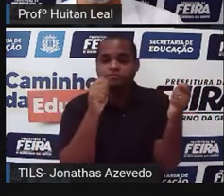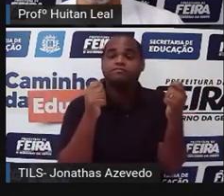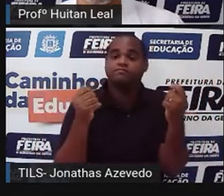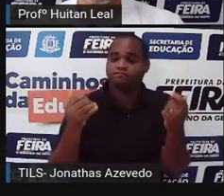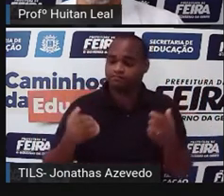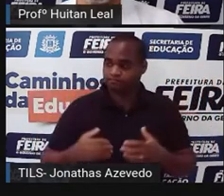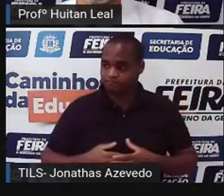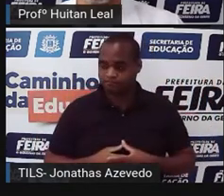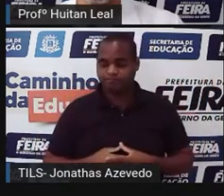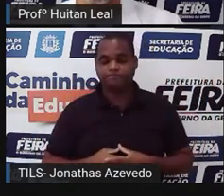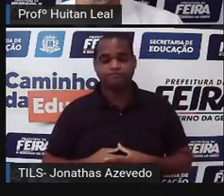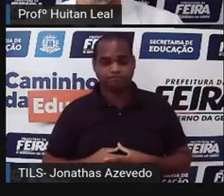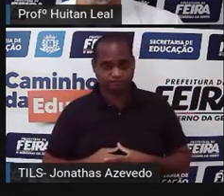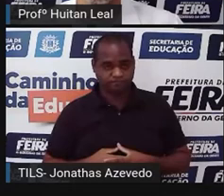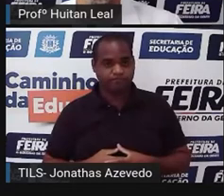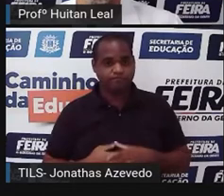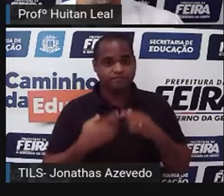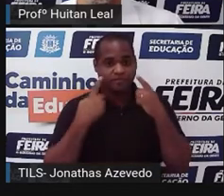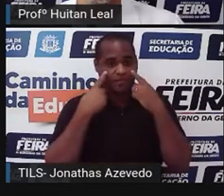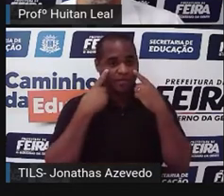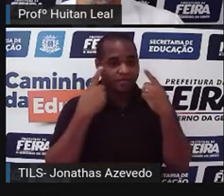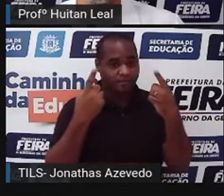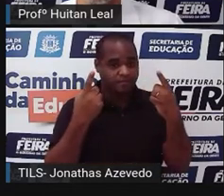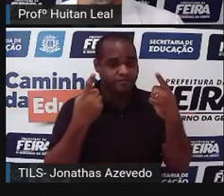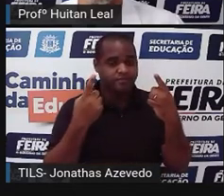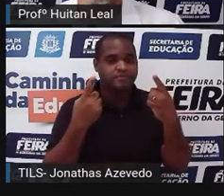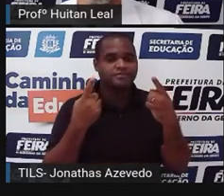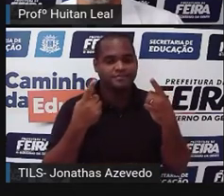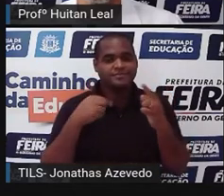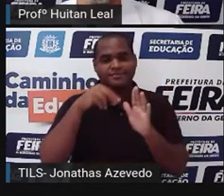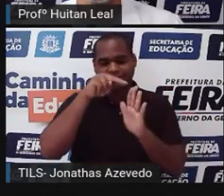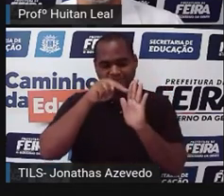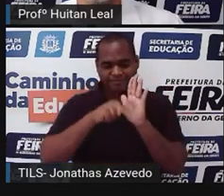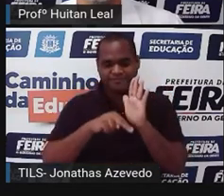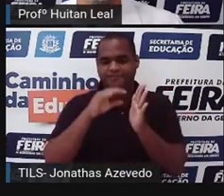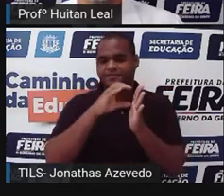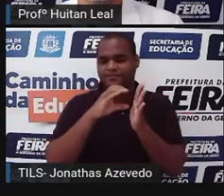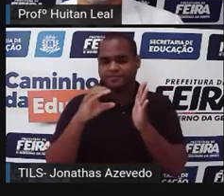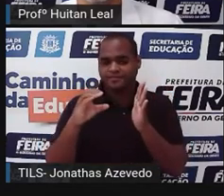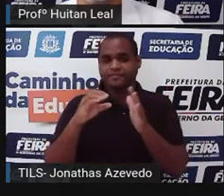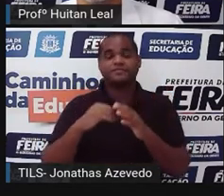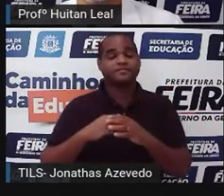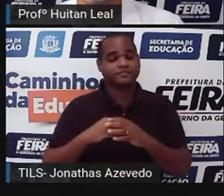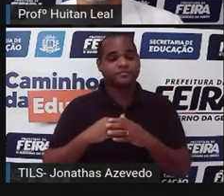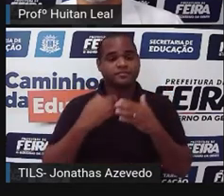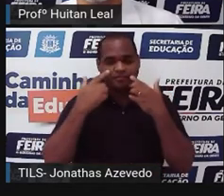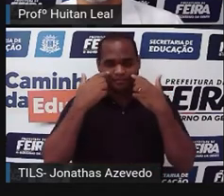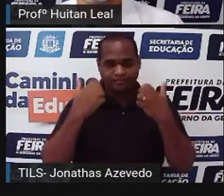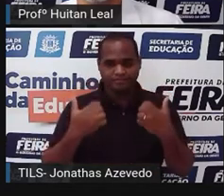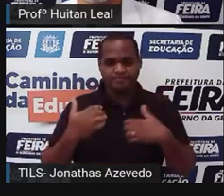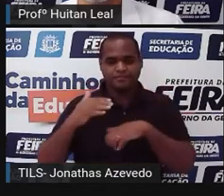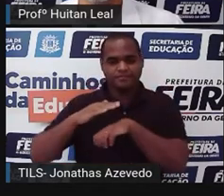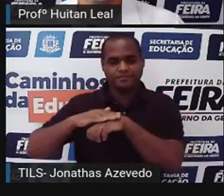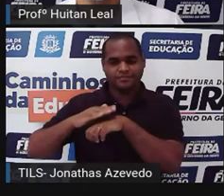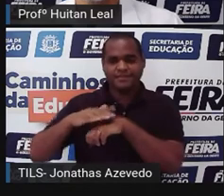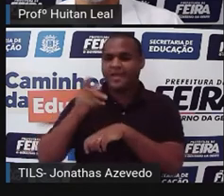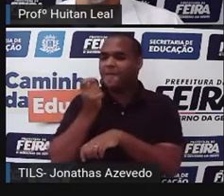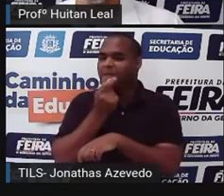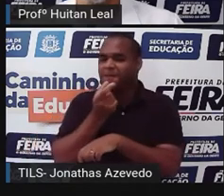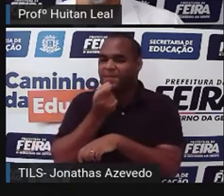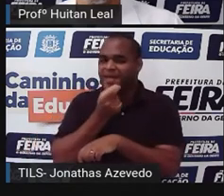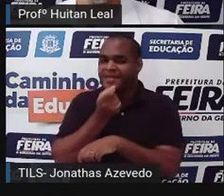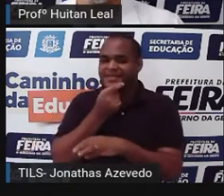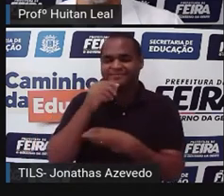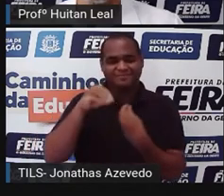Vejam que a nossa crônica é uma crônica de cunho humorístico,